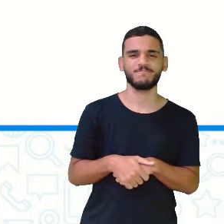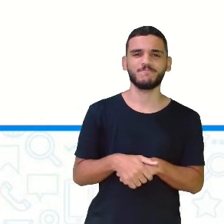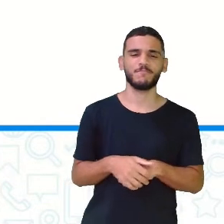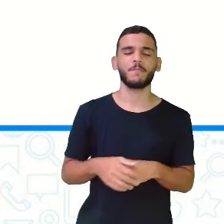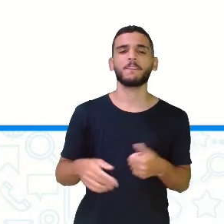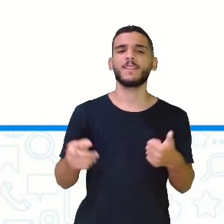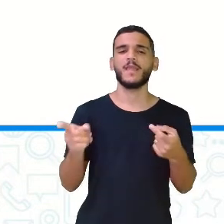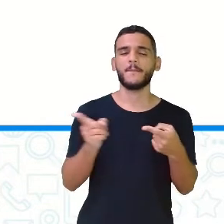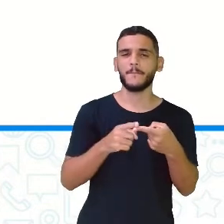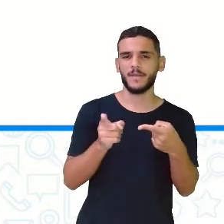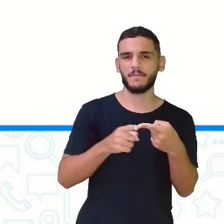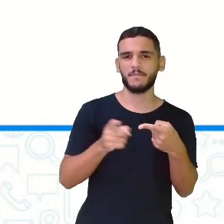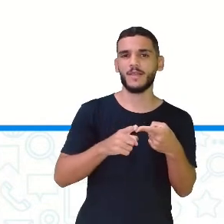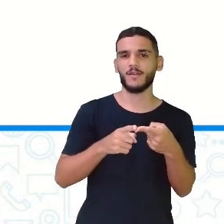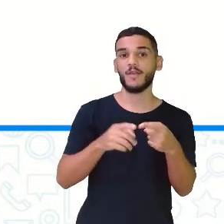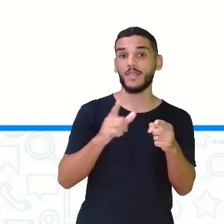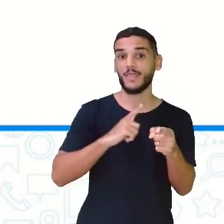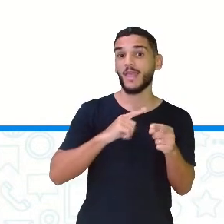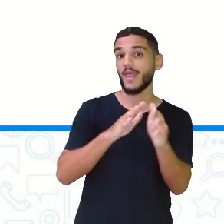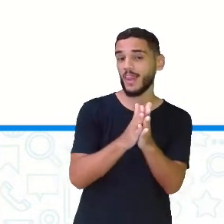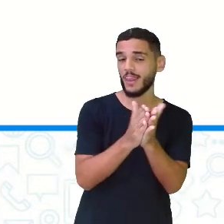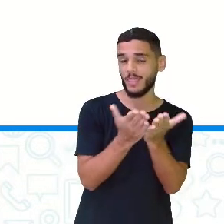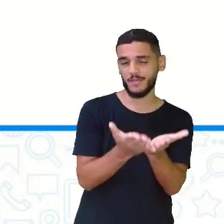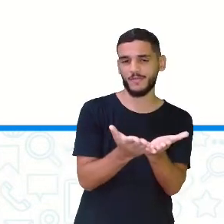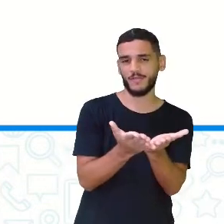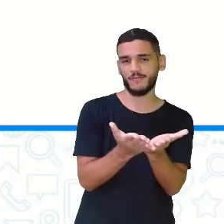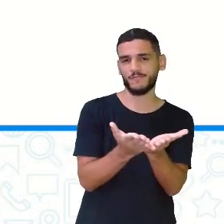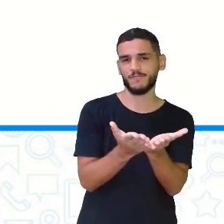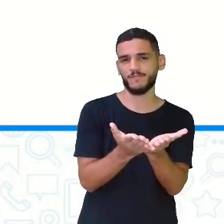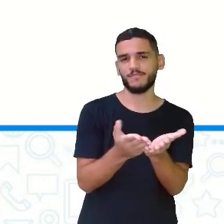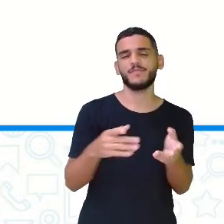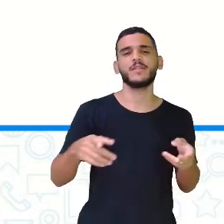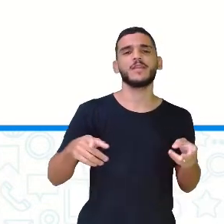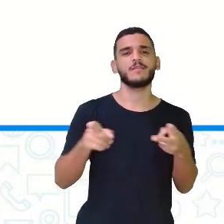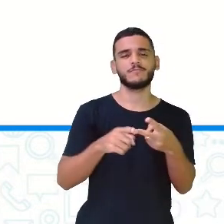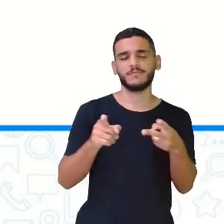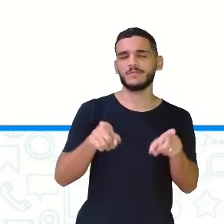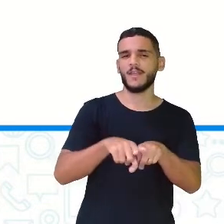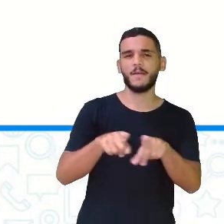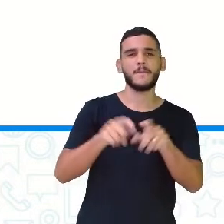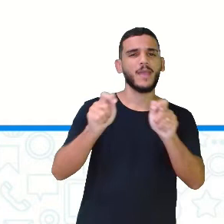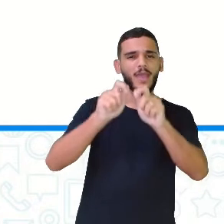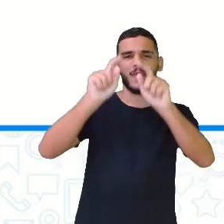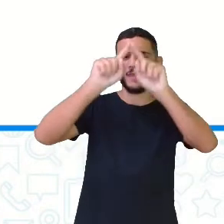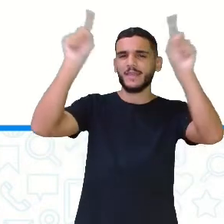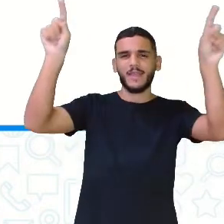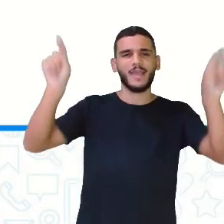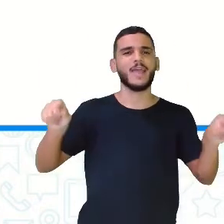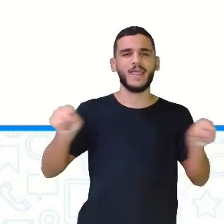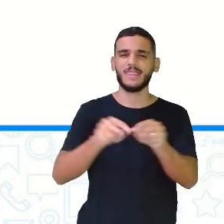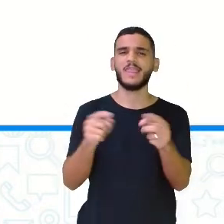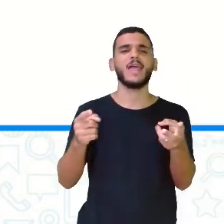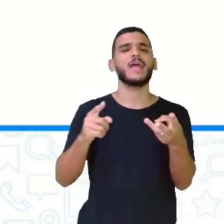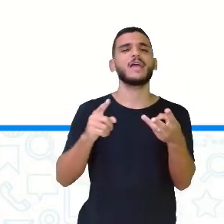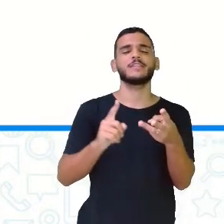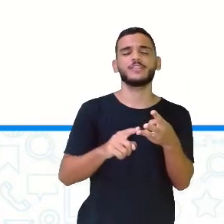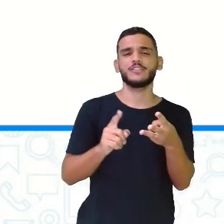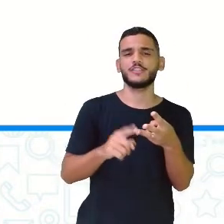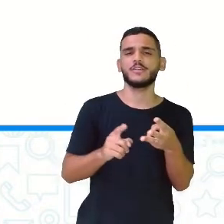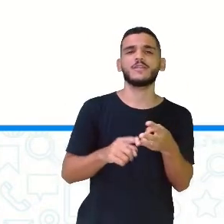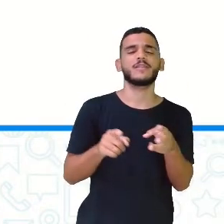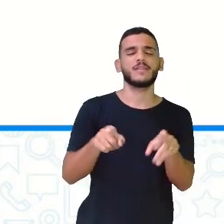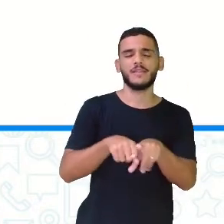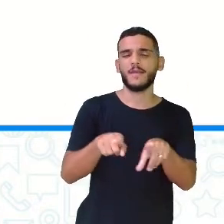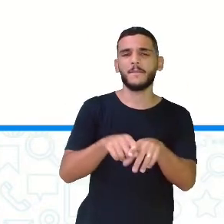Primeiro lugar, no livro, estou com o livro aqui. Em um cartaz, em uma embalagem, não é? Quando você vai ao